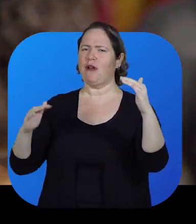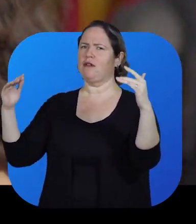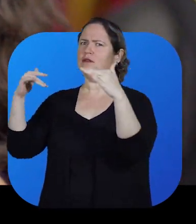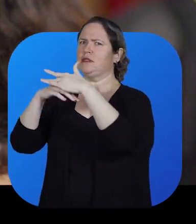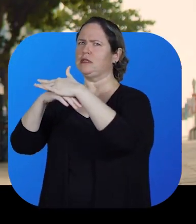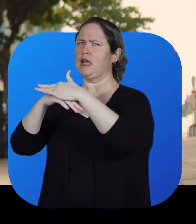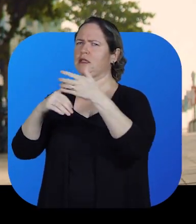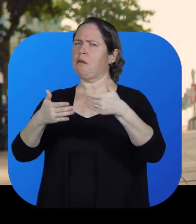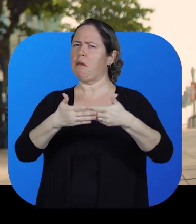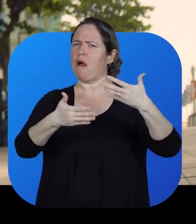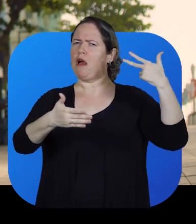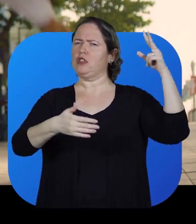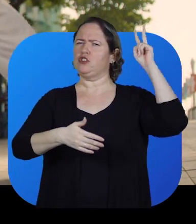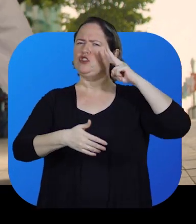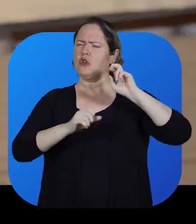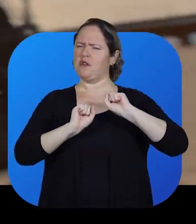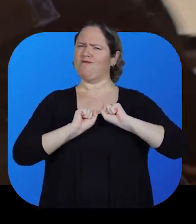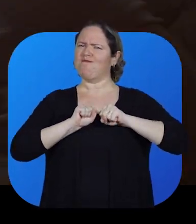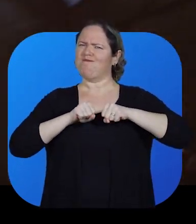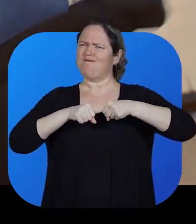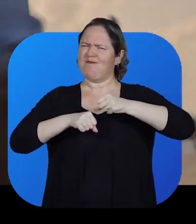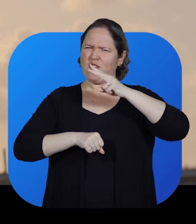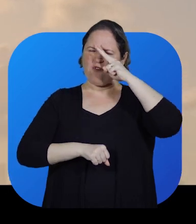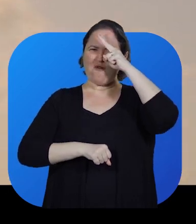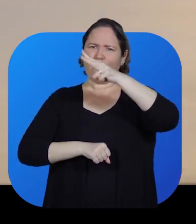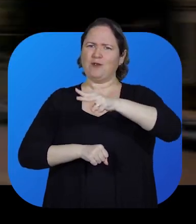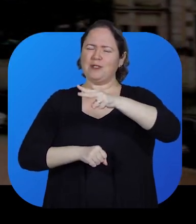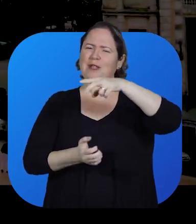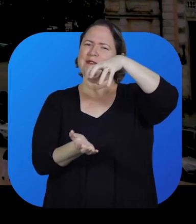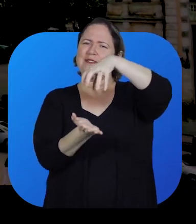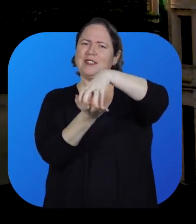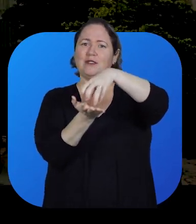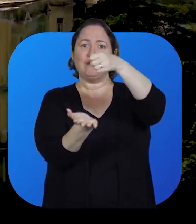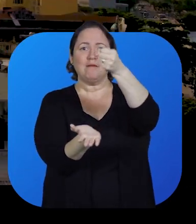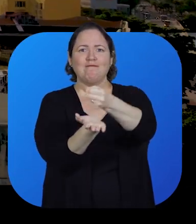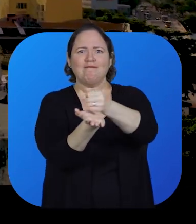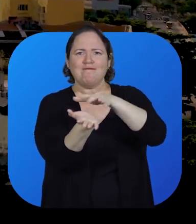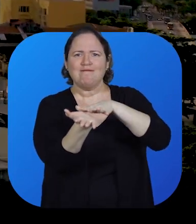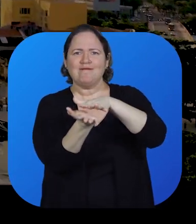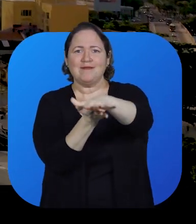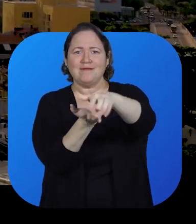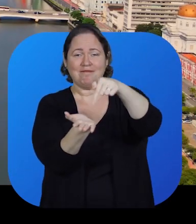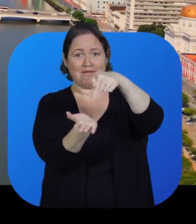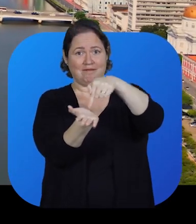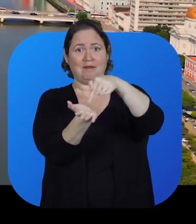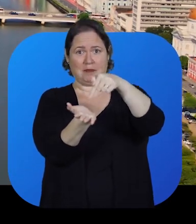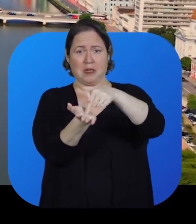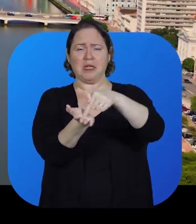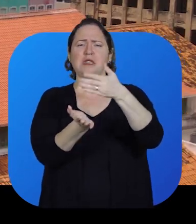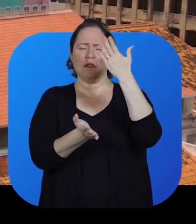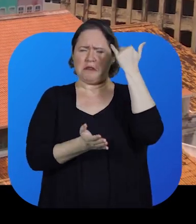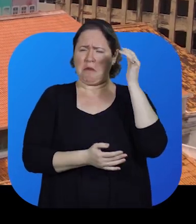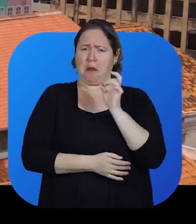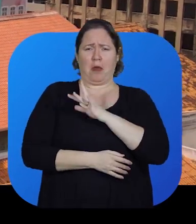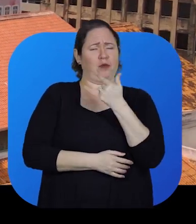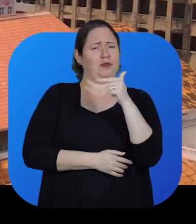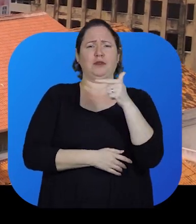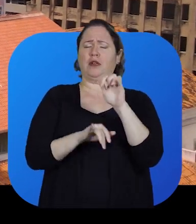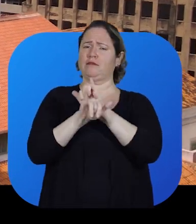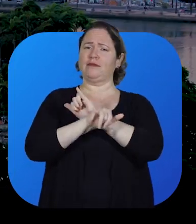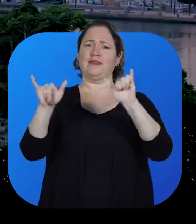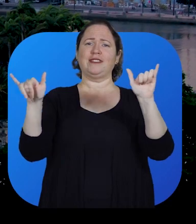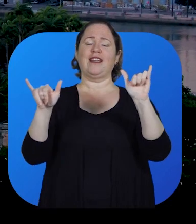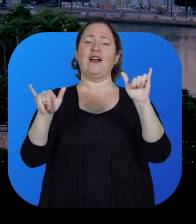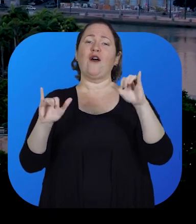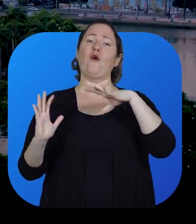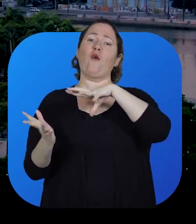cidade, nasceu das ruas, da força e da história do centro. Quem larga deste marco zero aqui não tem receio de escrever. O